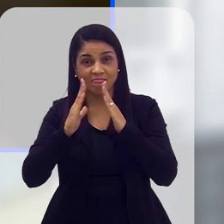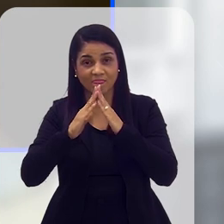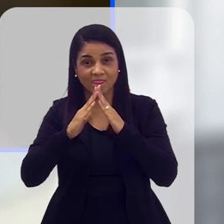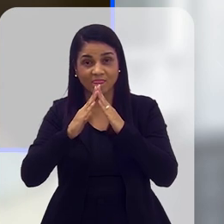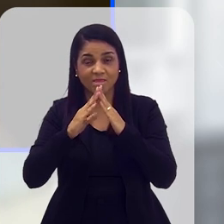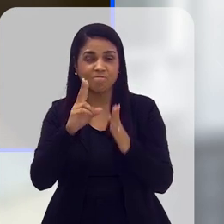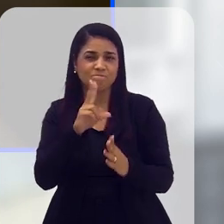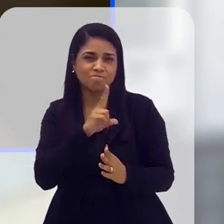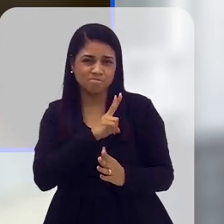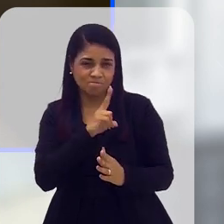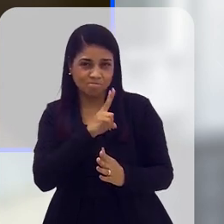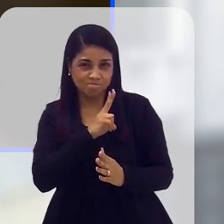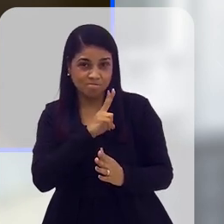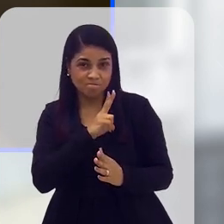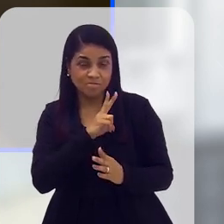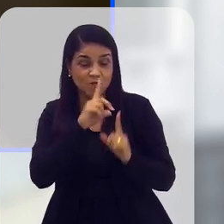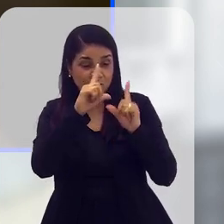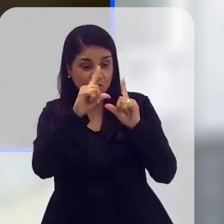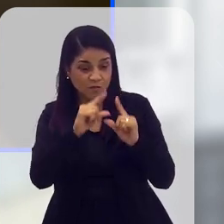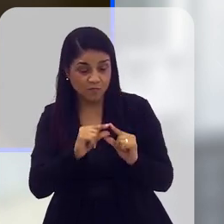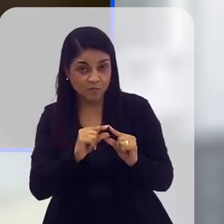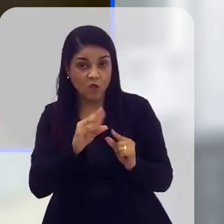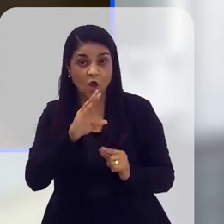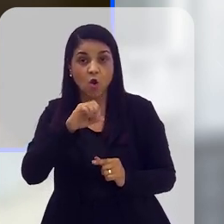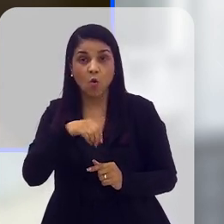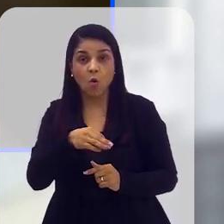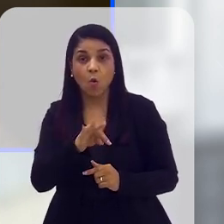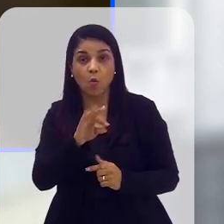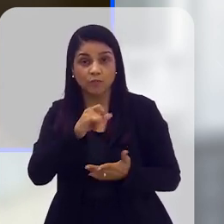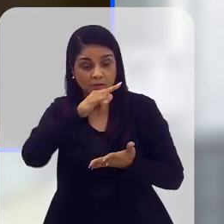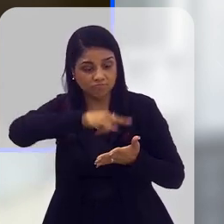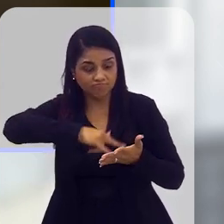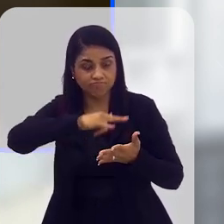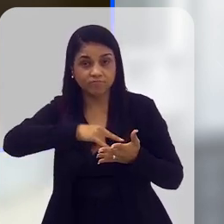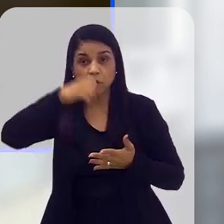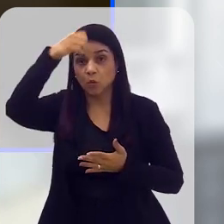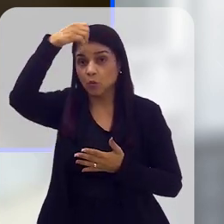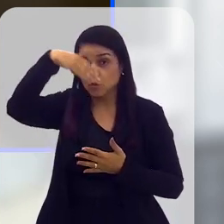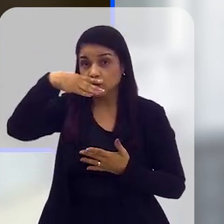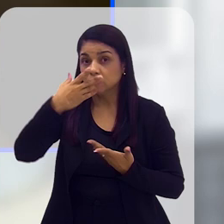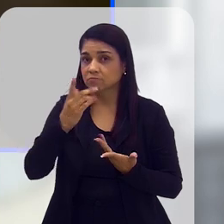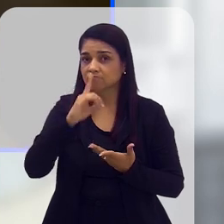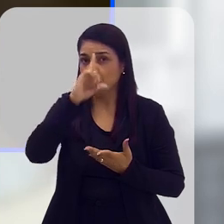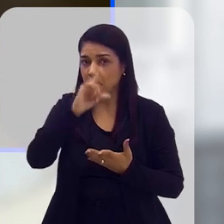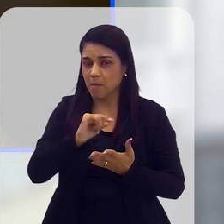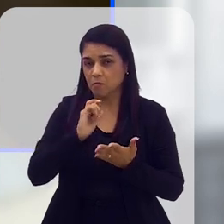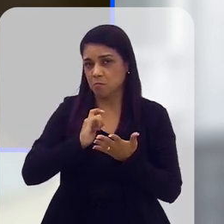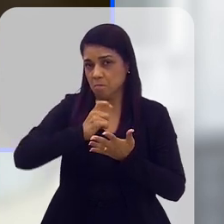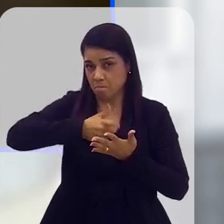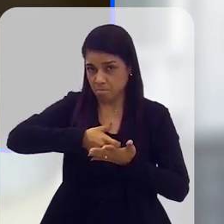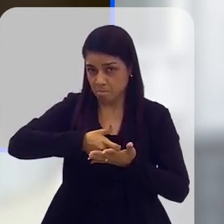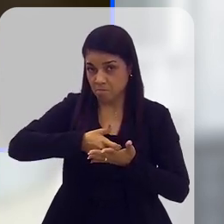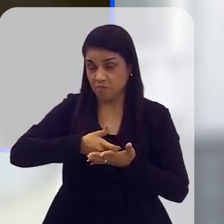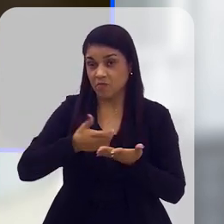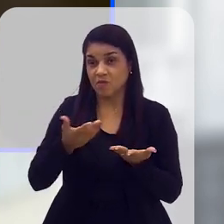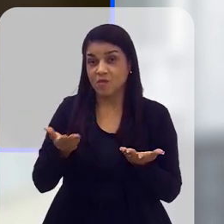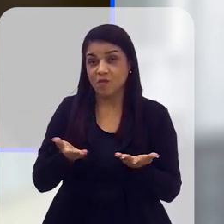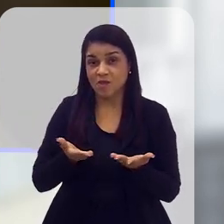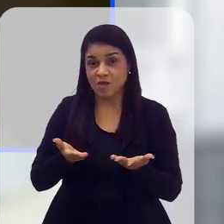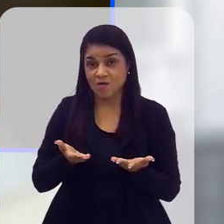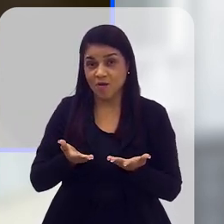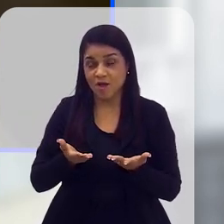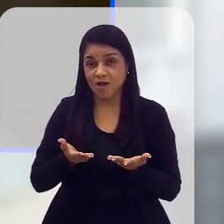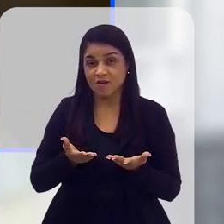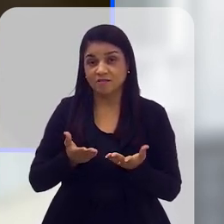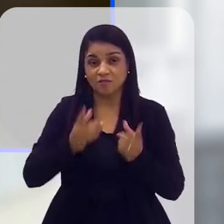casas particulares, tendo uma redução na conta de luz. E um lobby muito grande